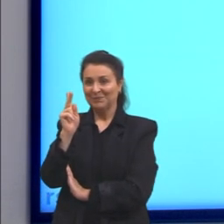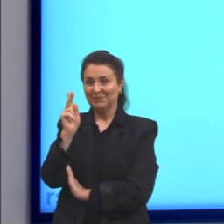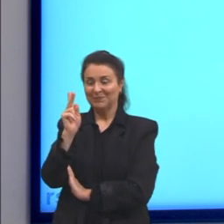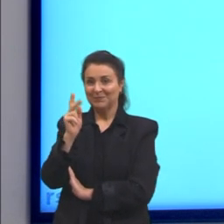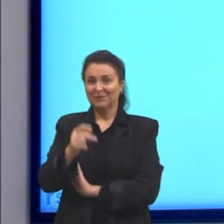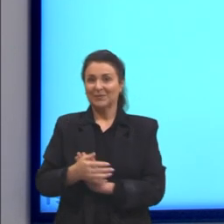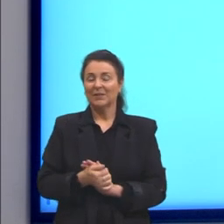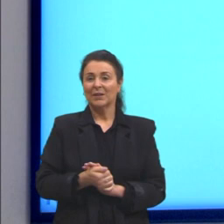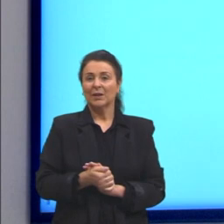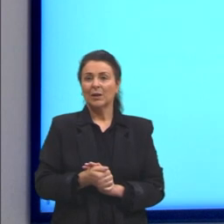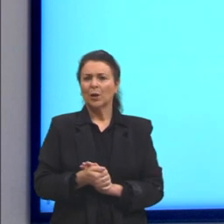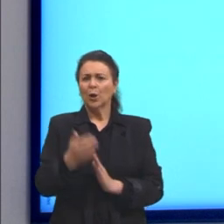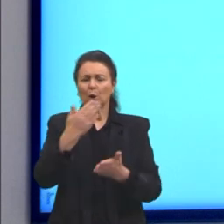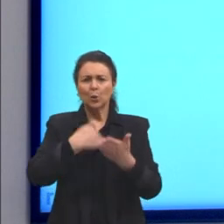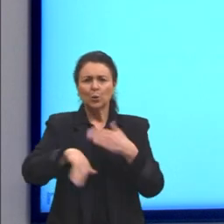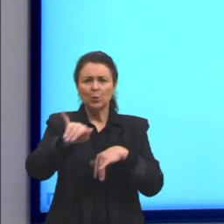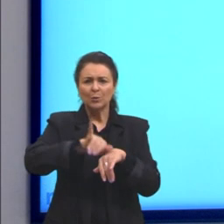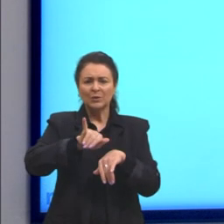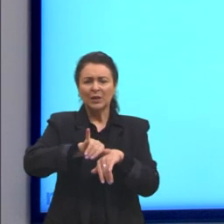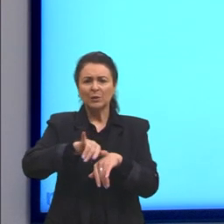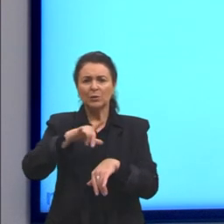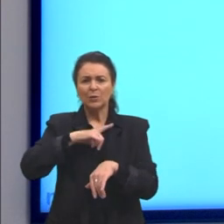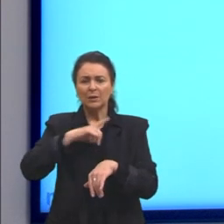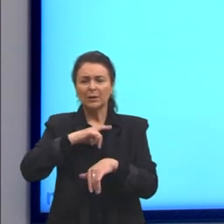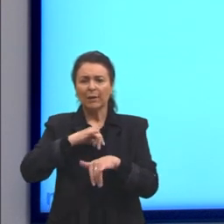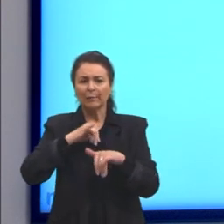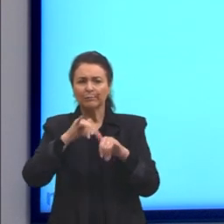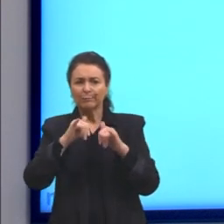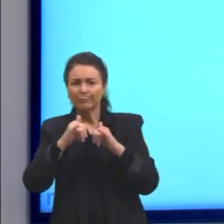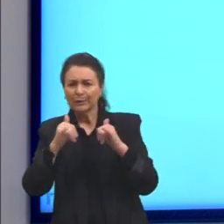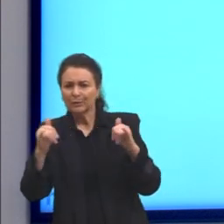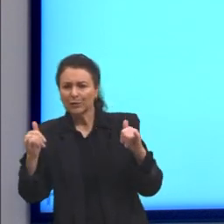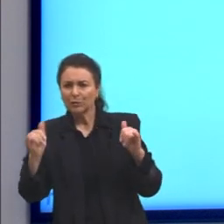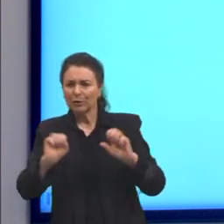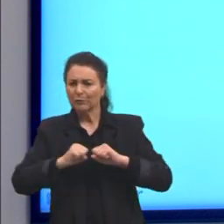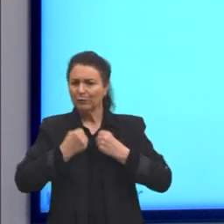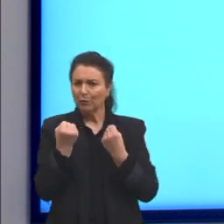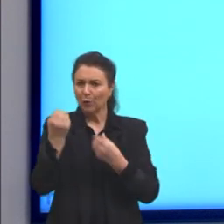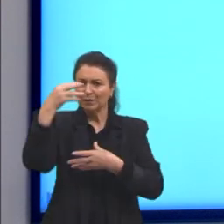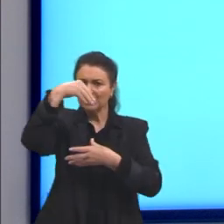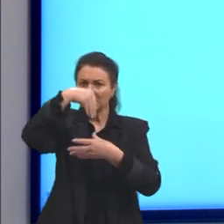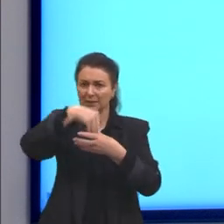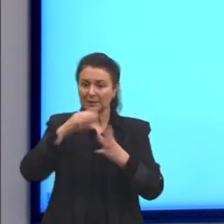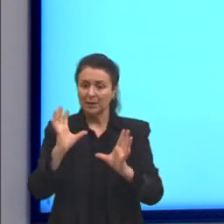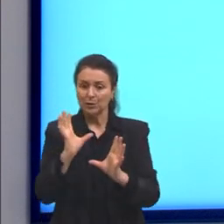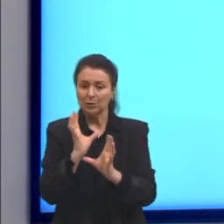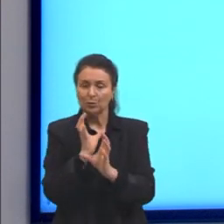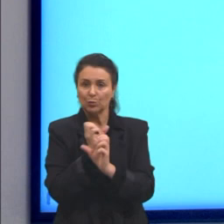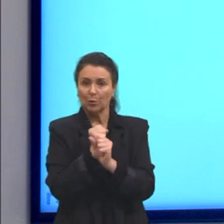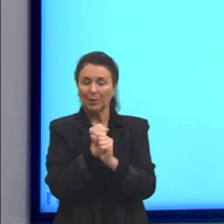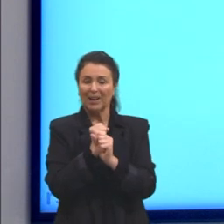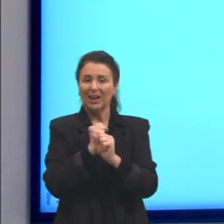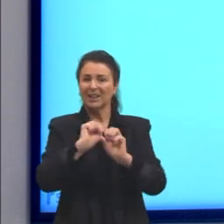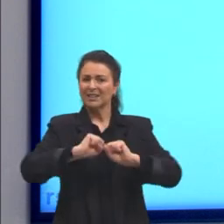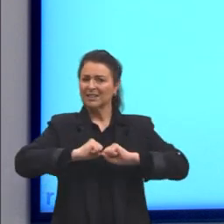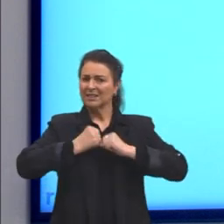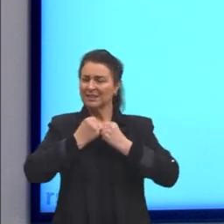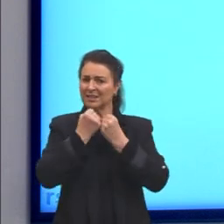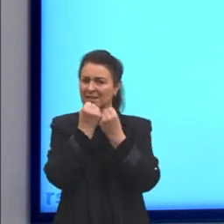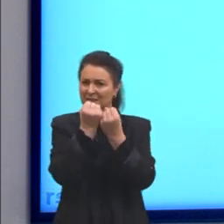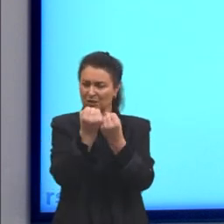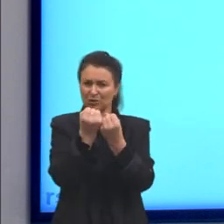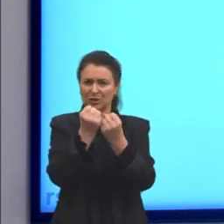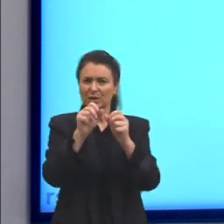Então, todos os corpos, eles possuem energia interna, que é a soma de todas as energias das moléculas no interior de uma